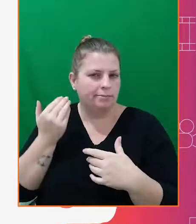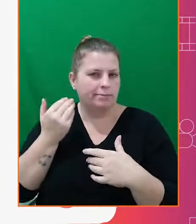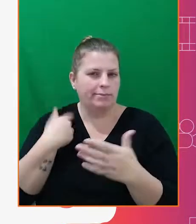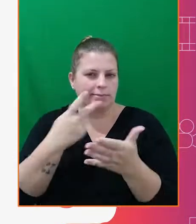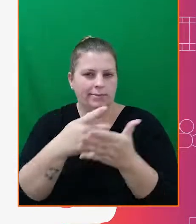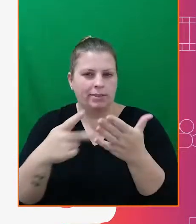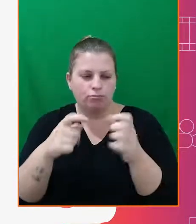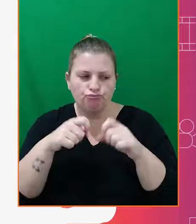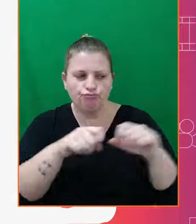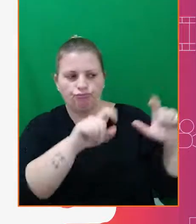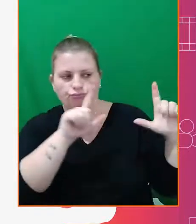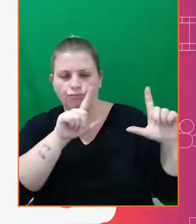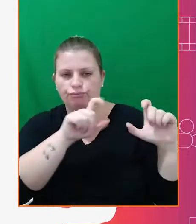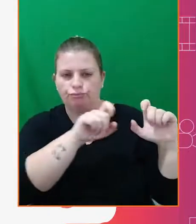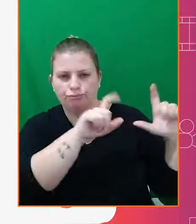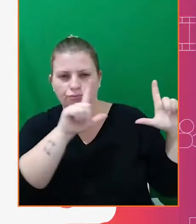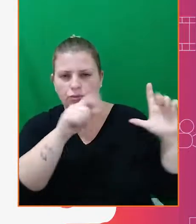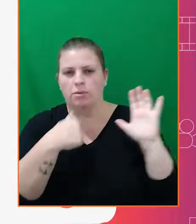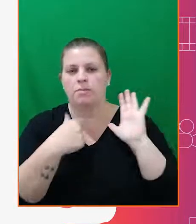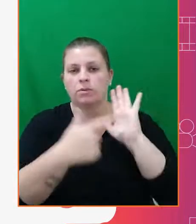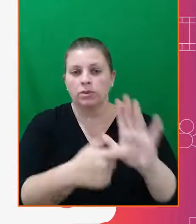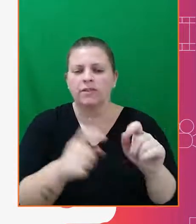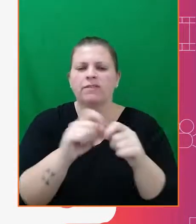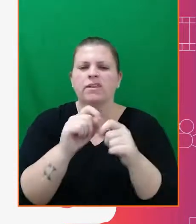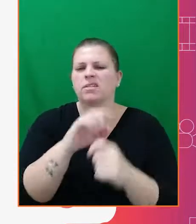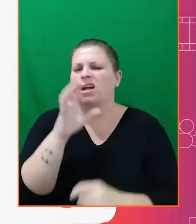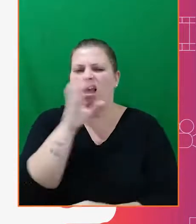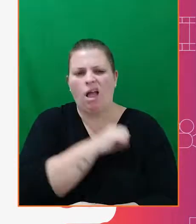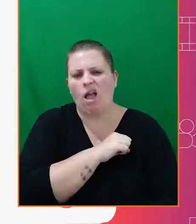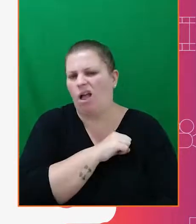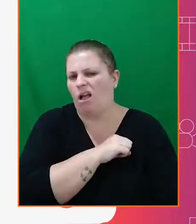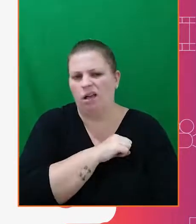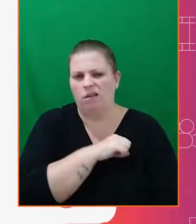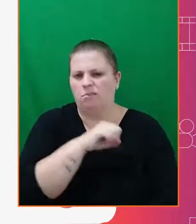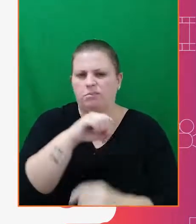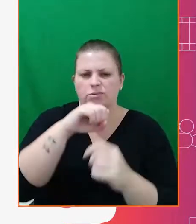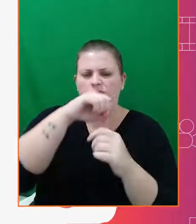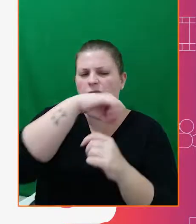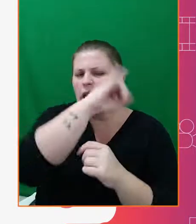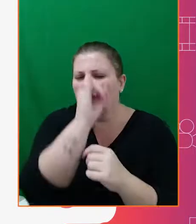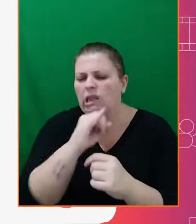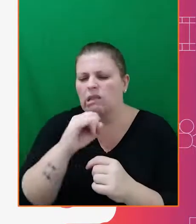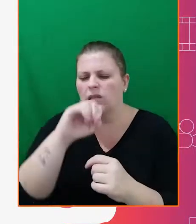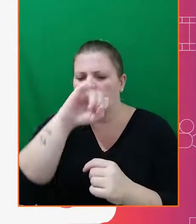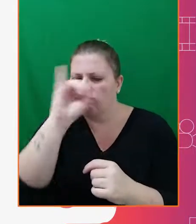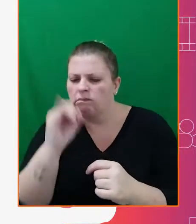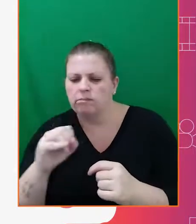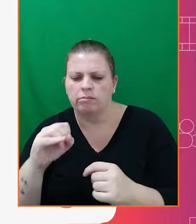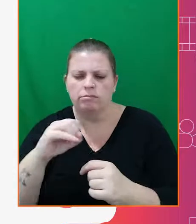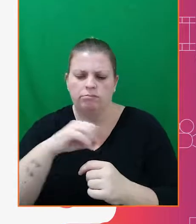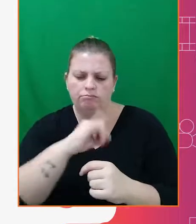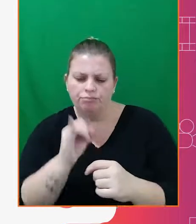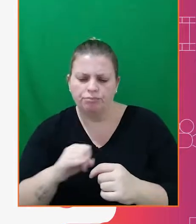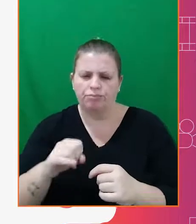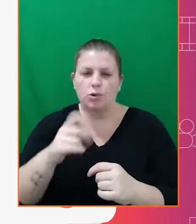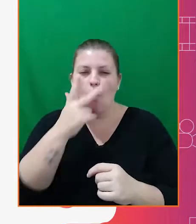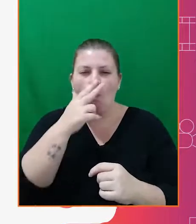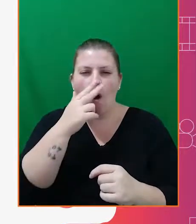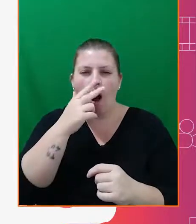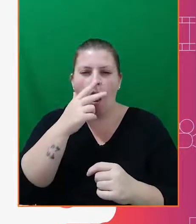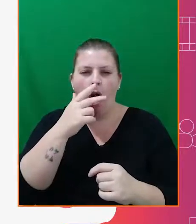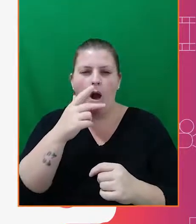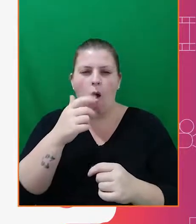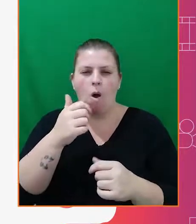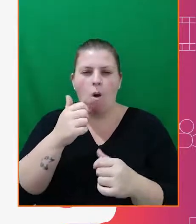aqui, faça alguns esboços bem rápidos em volta das suas linhas. Parecendo aqueles do jogador de